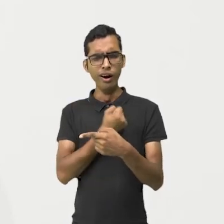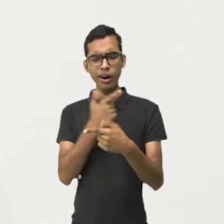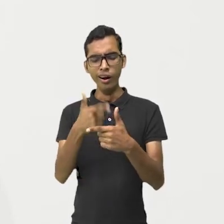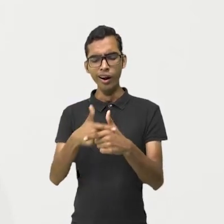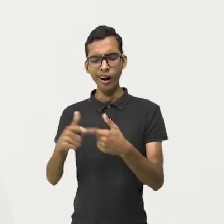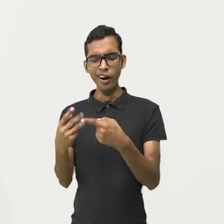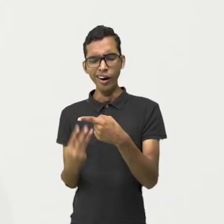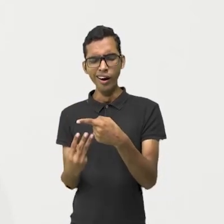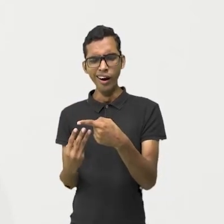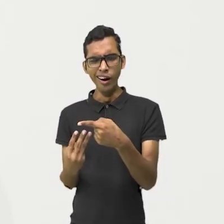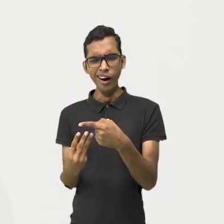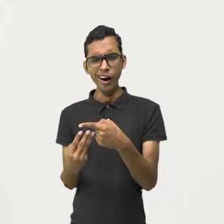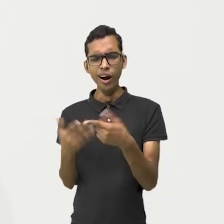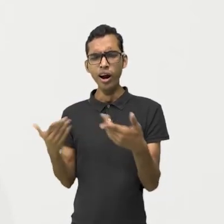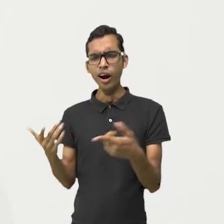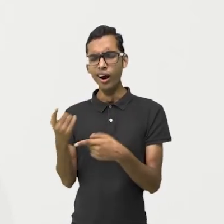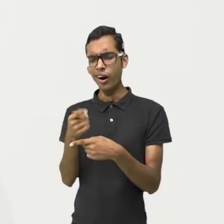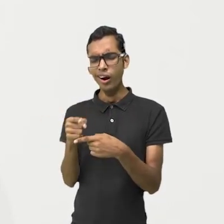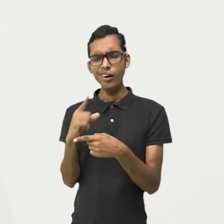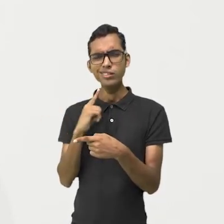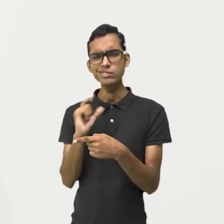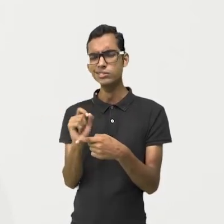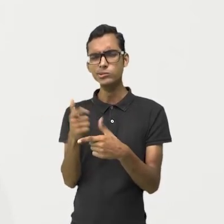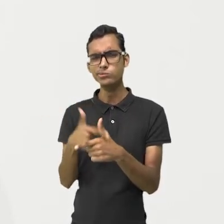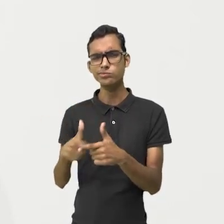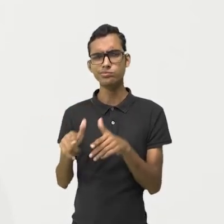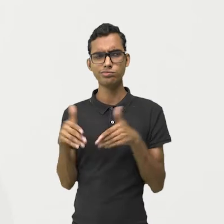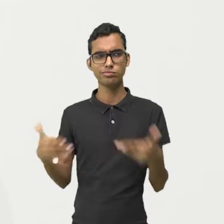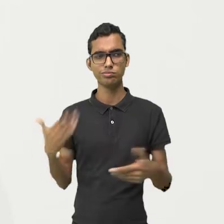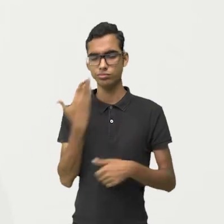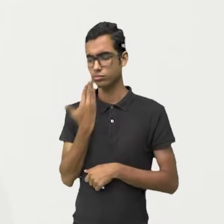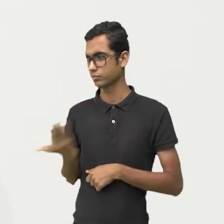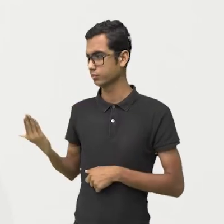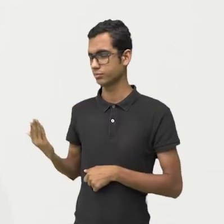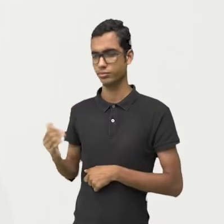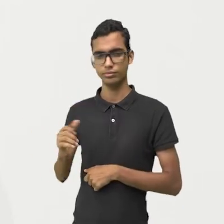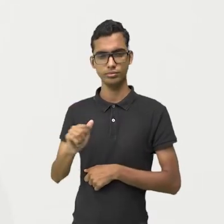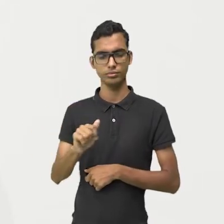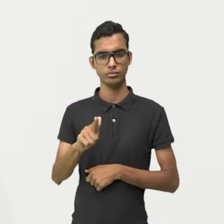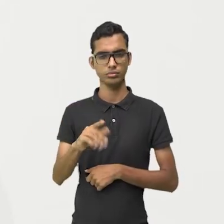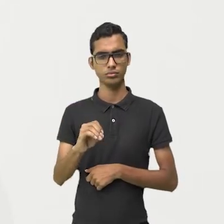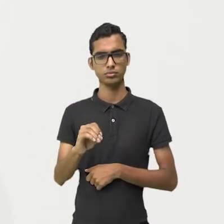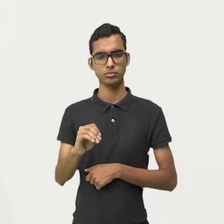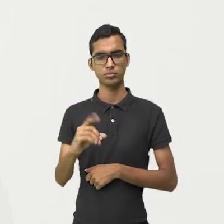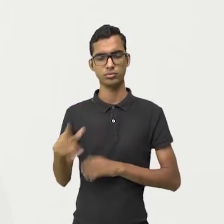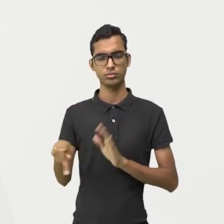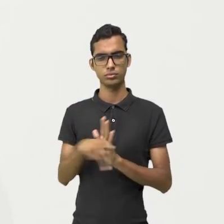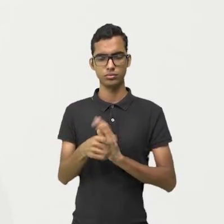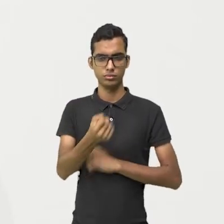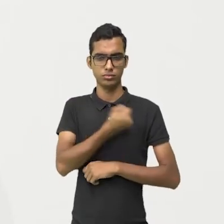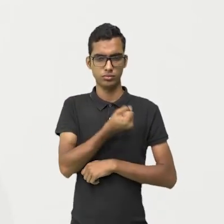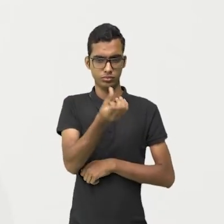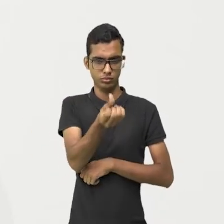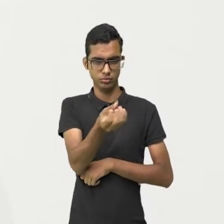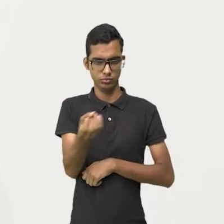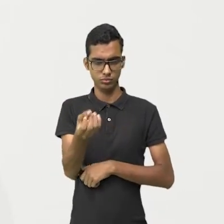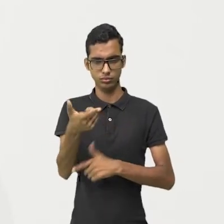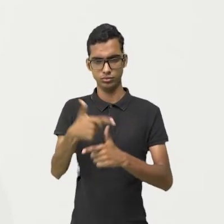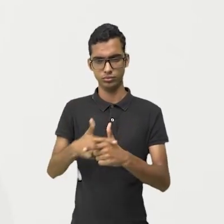Mas quem é esse algo aqui no nosso caso? Esse algo aqui no nosso caso, olha, é 60.